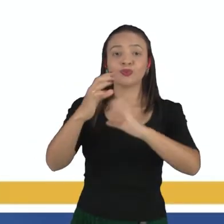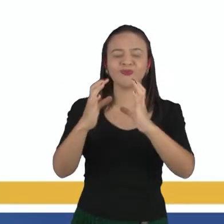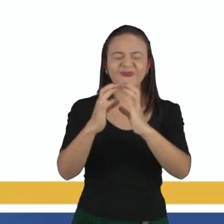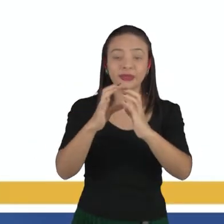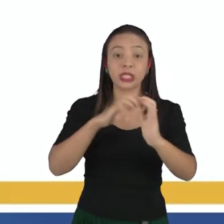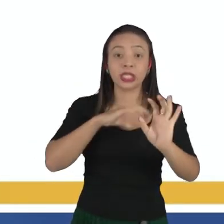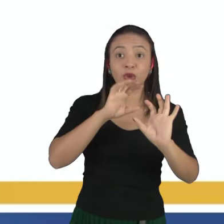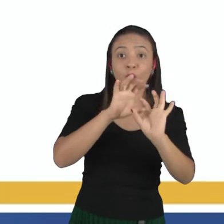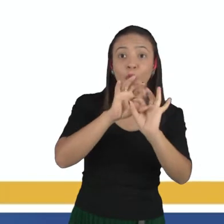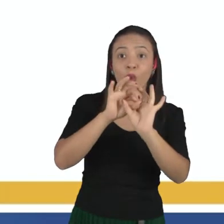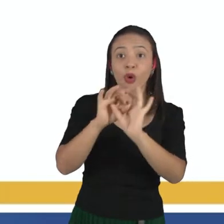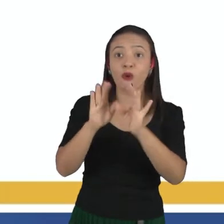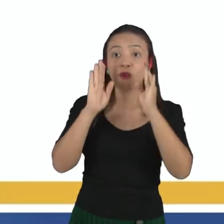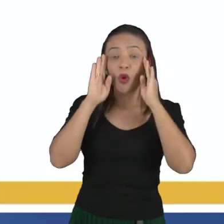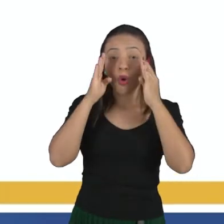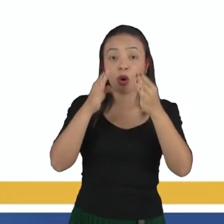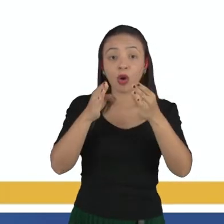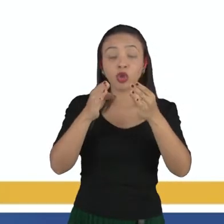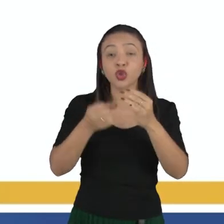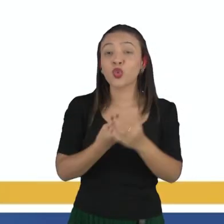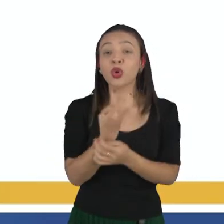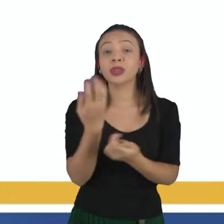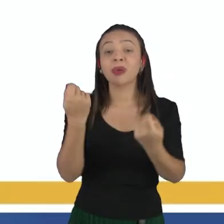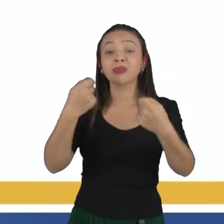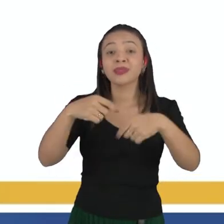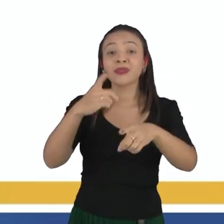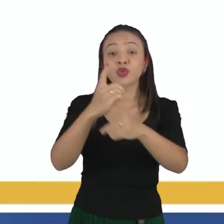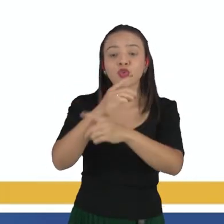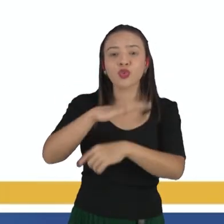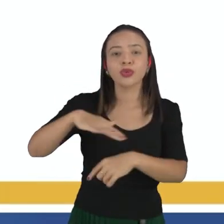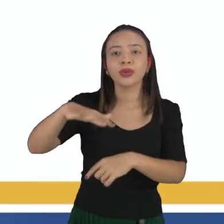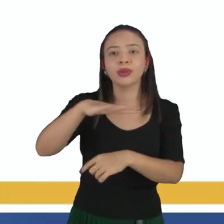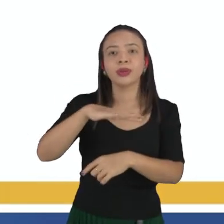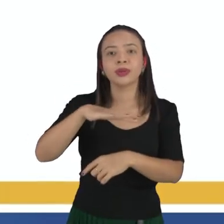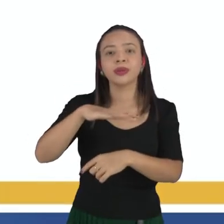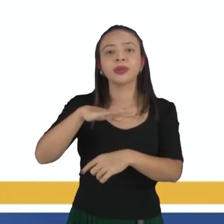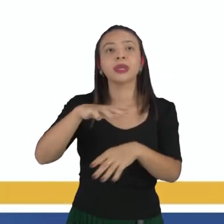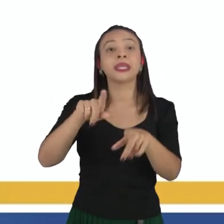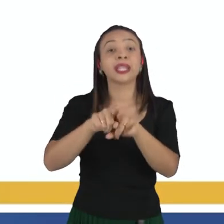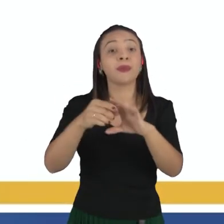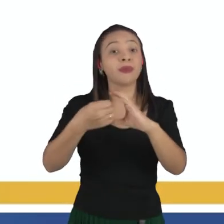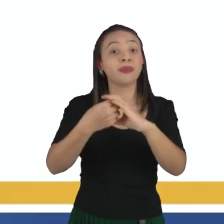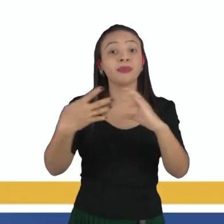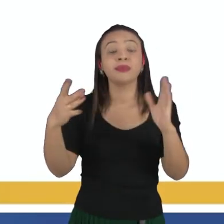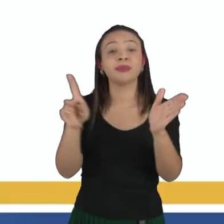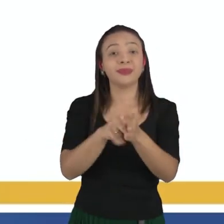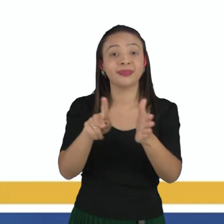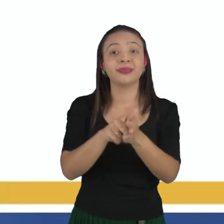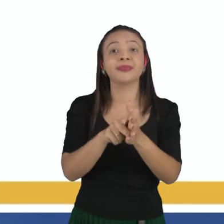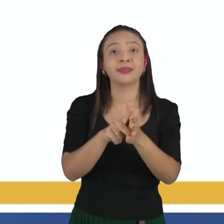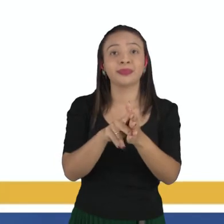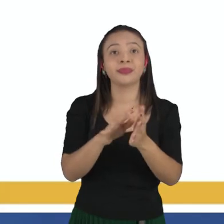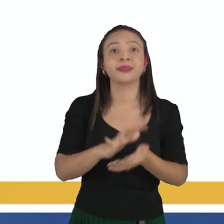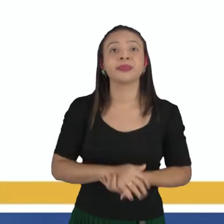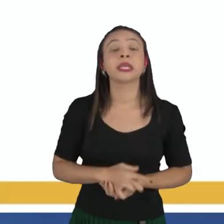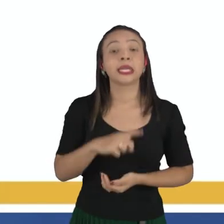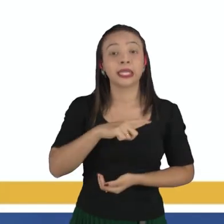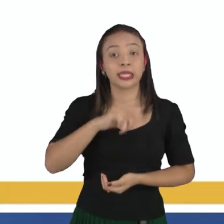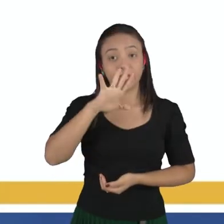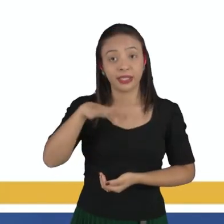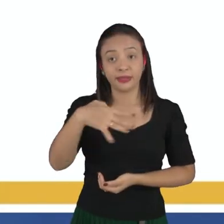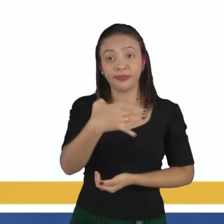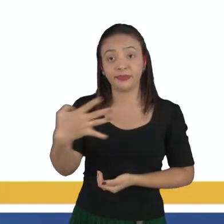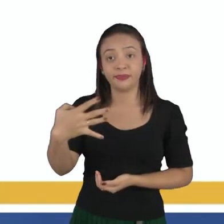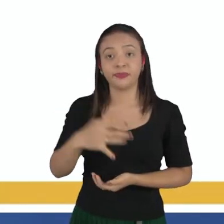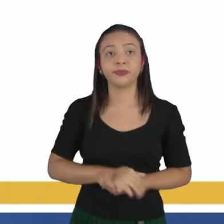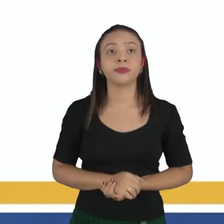relacionados diretamente com a sua abundância e a sua essência, as suas características que a gente vai estar vendo aqui nessa tabela.